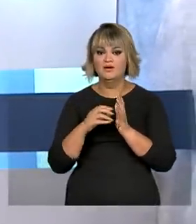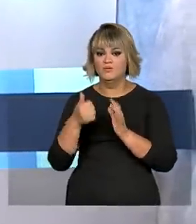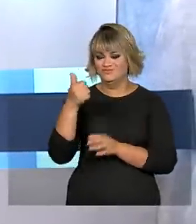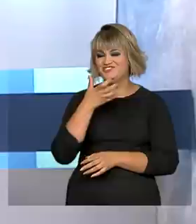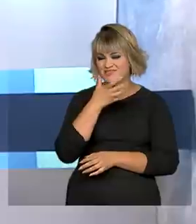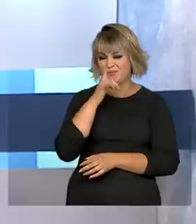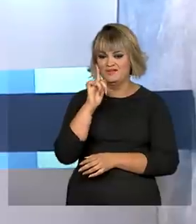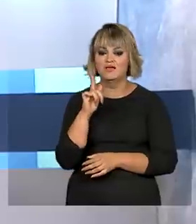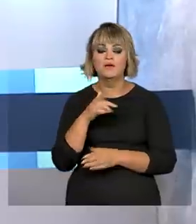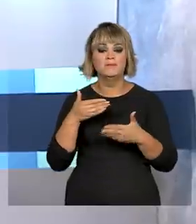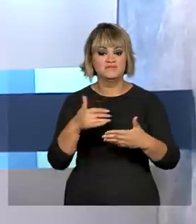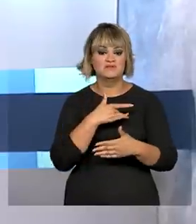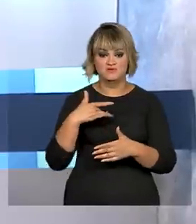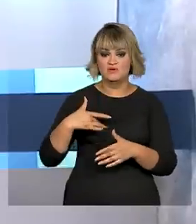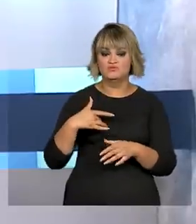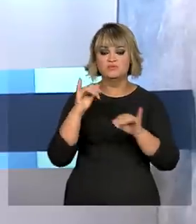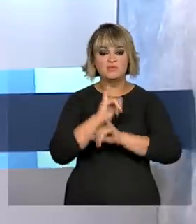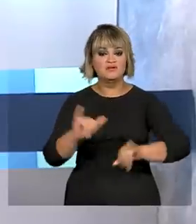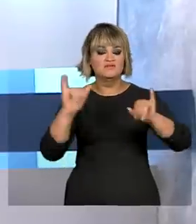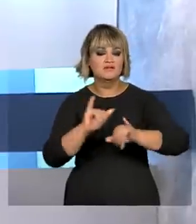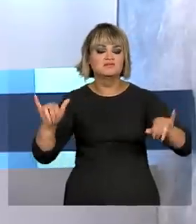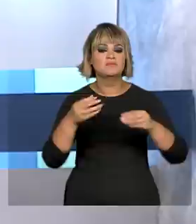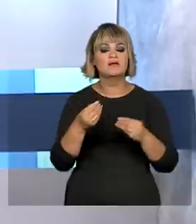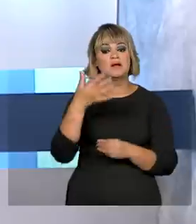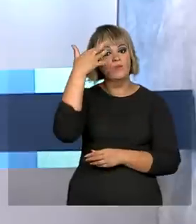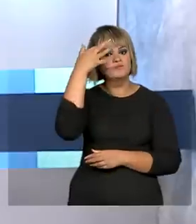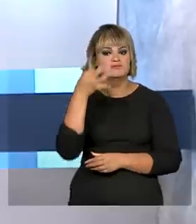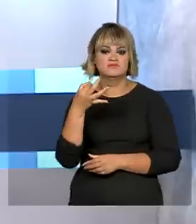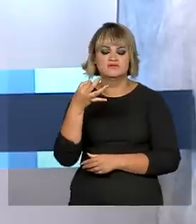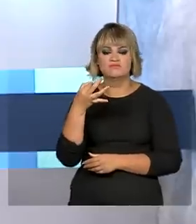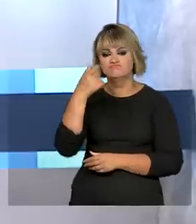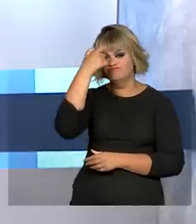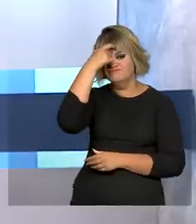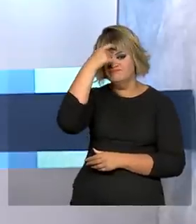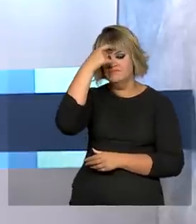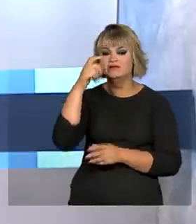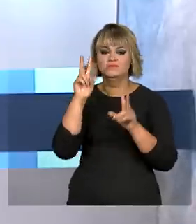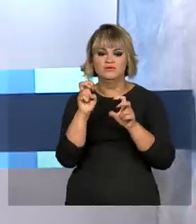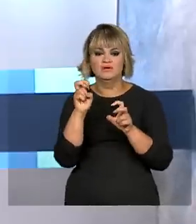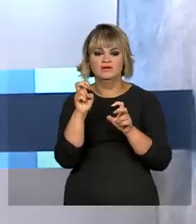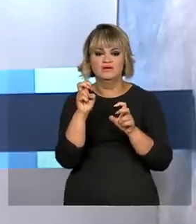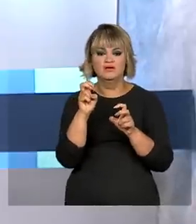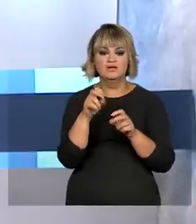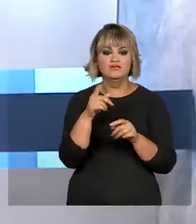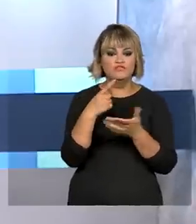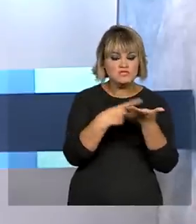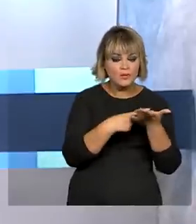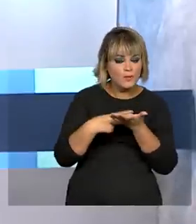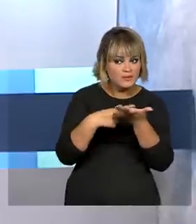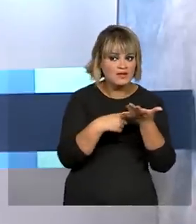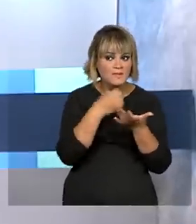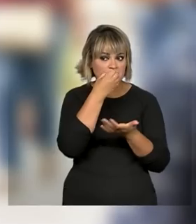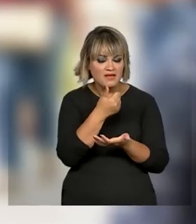1º de dezembro, o Ministério da Saúde lançou uma campanha de conscientização e prevenção. O tema é Quanto Mais Combinado,